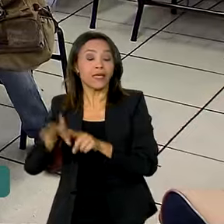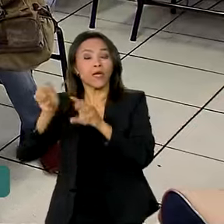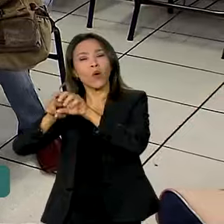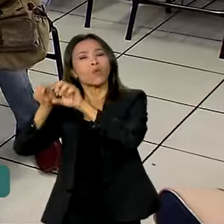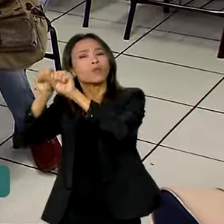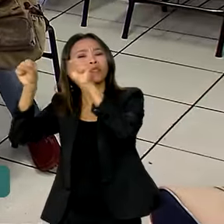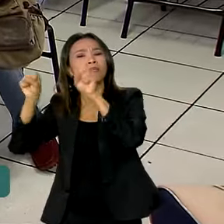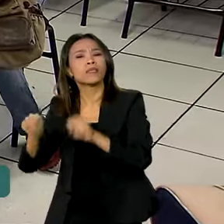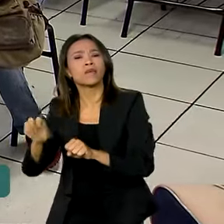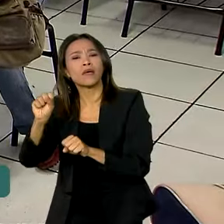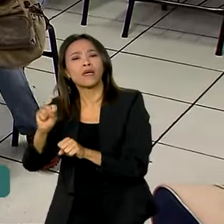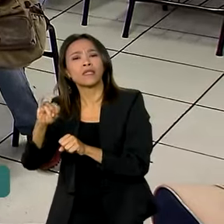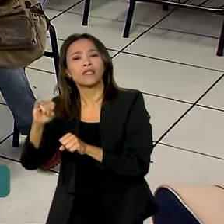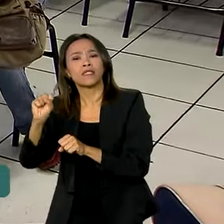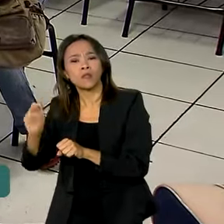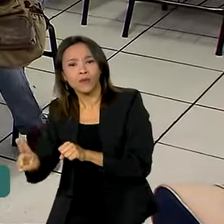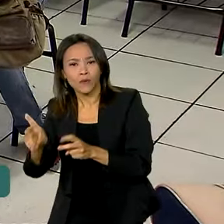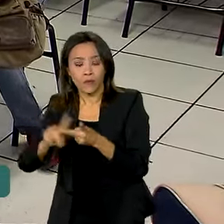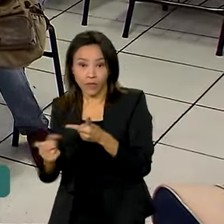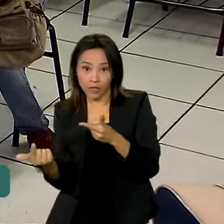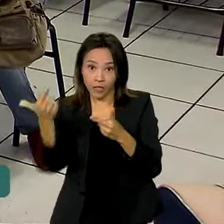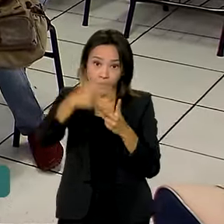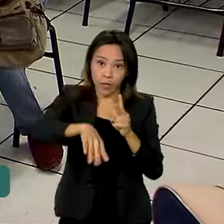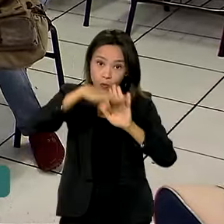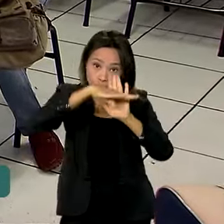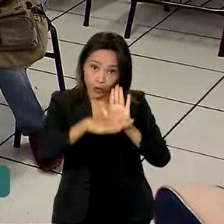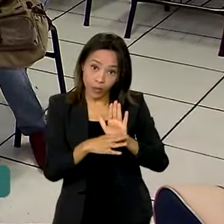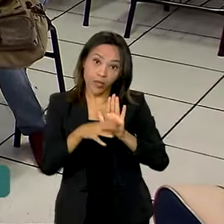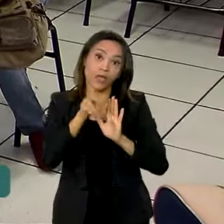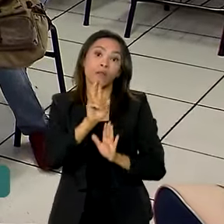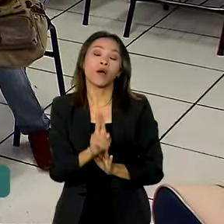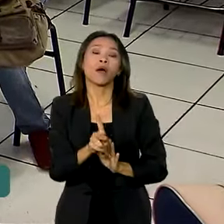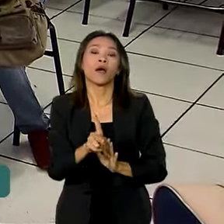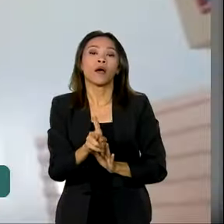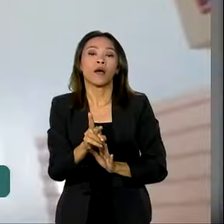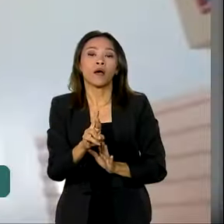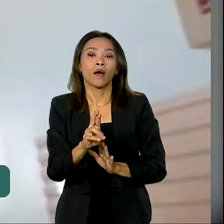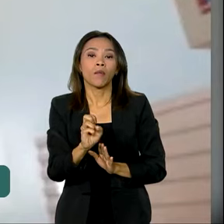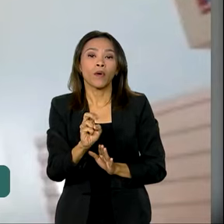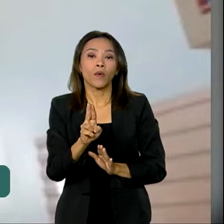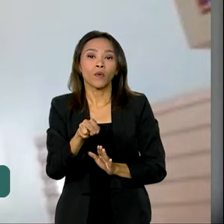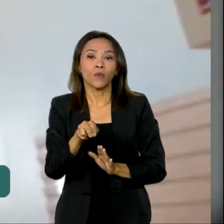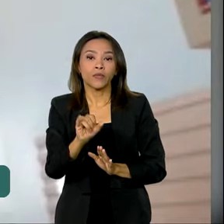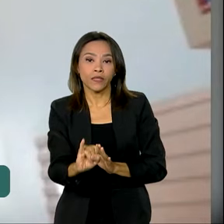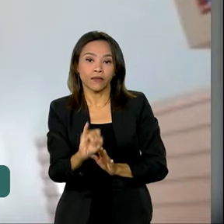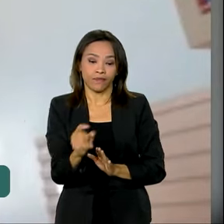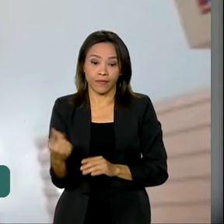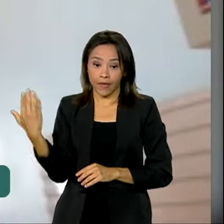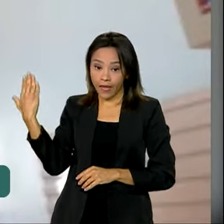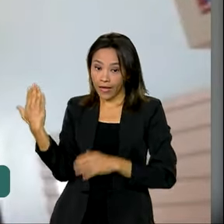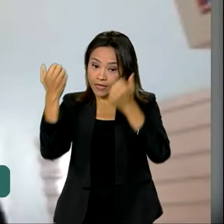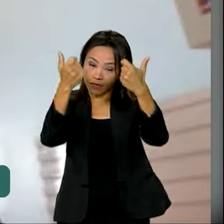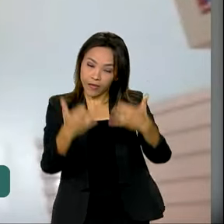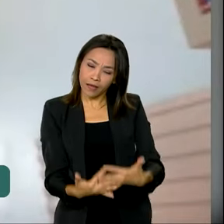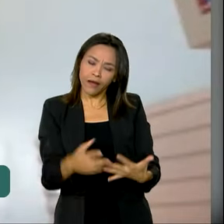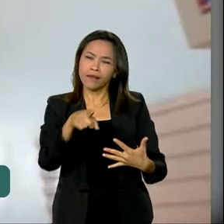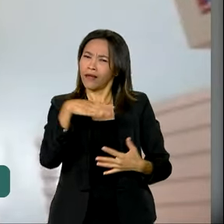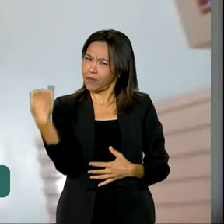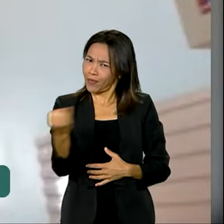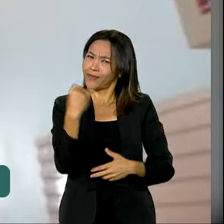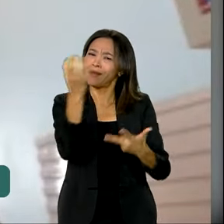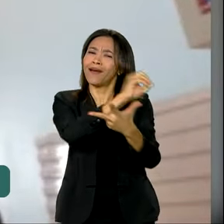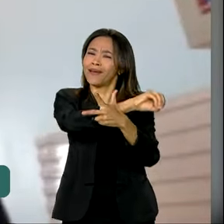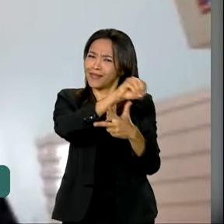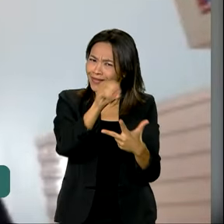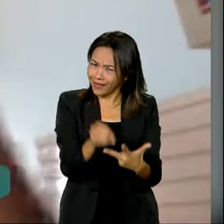e de iniciativas do programa Universidade para Todos, o ProUni. O Enem é importante por si só, que dá oportunidade